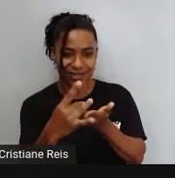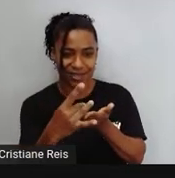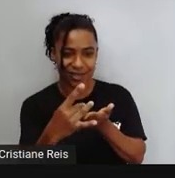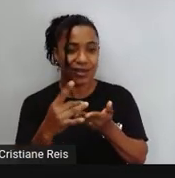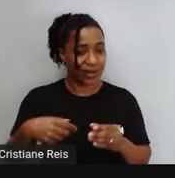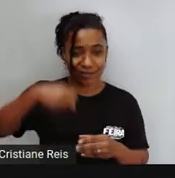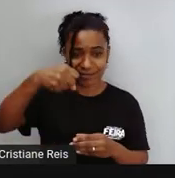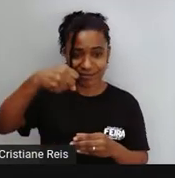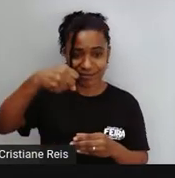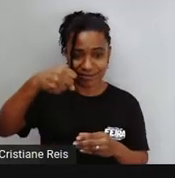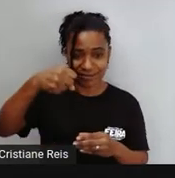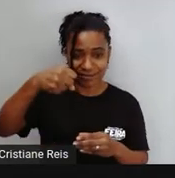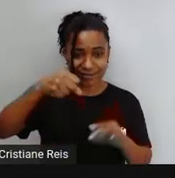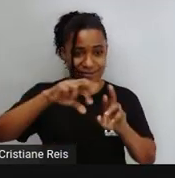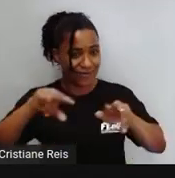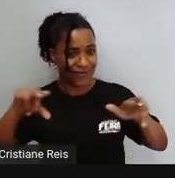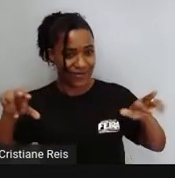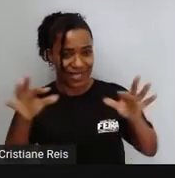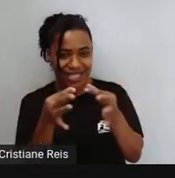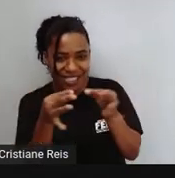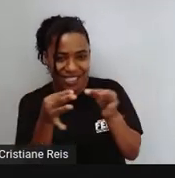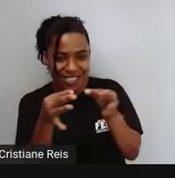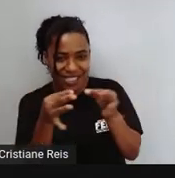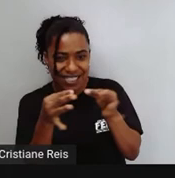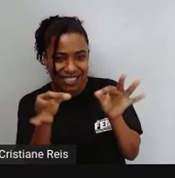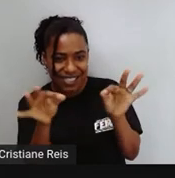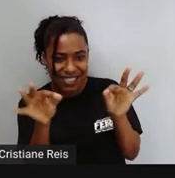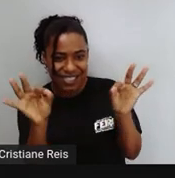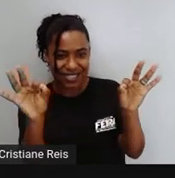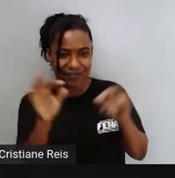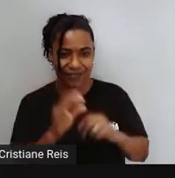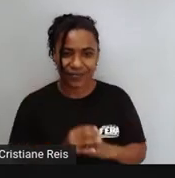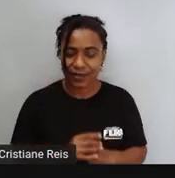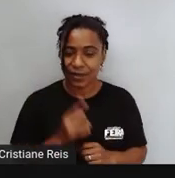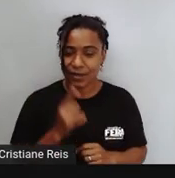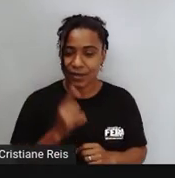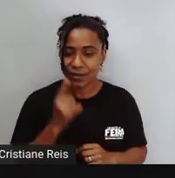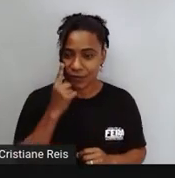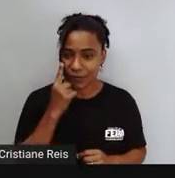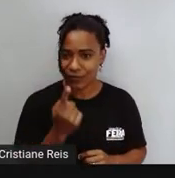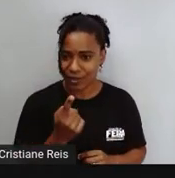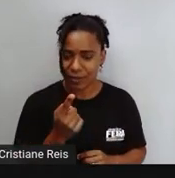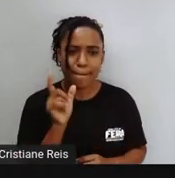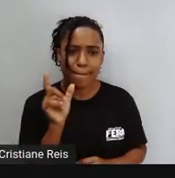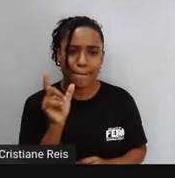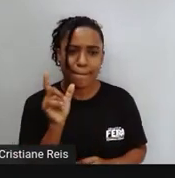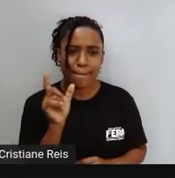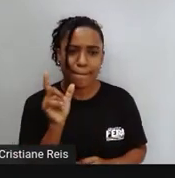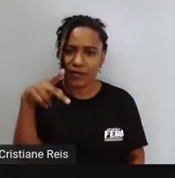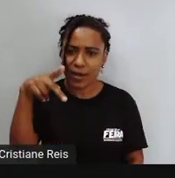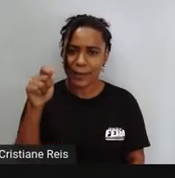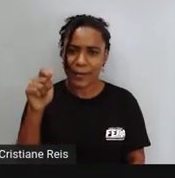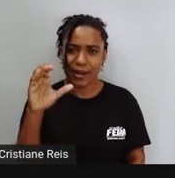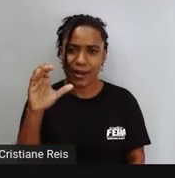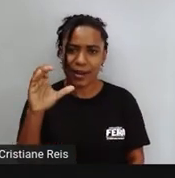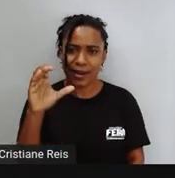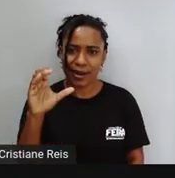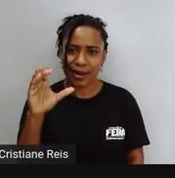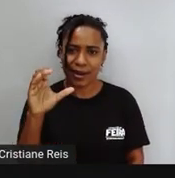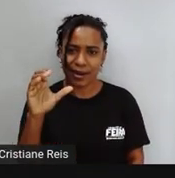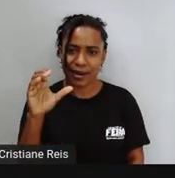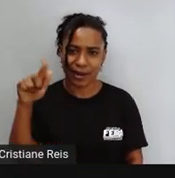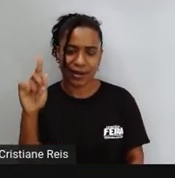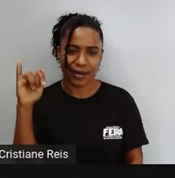vocês Observem o uso desta palavra Packing Embalagens Então aqui